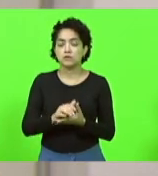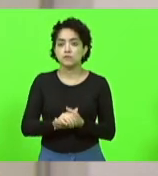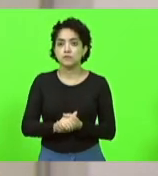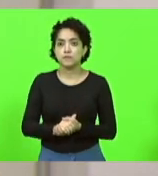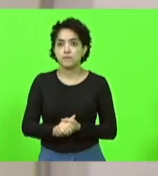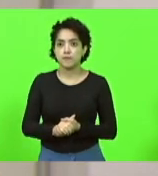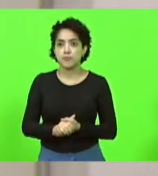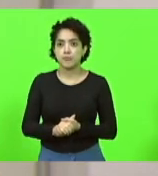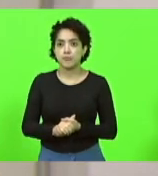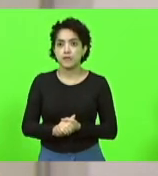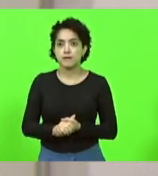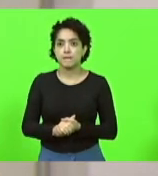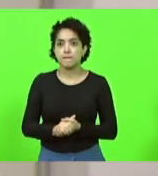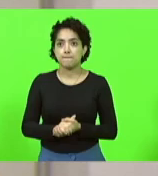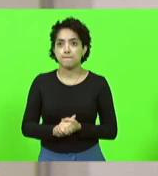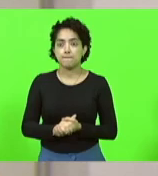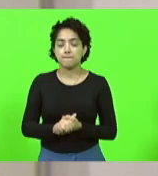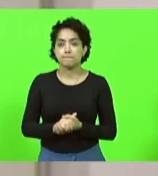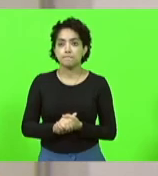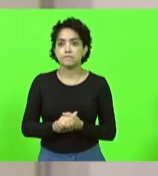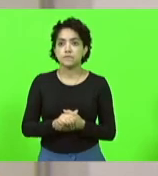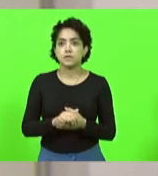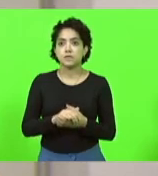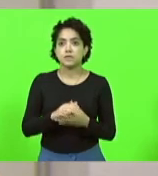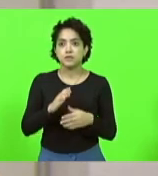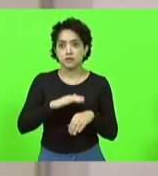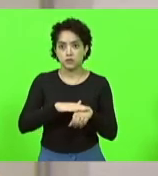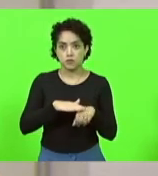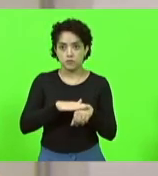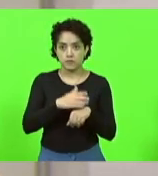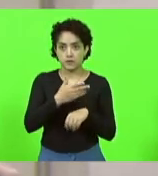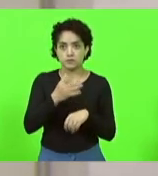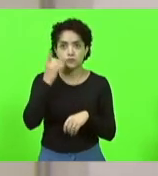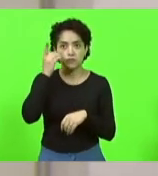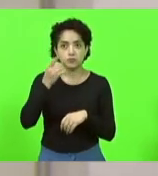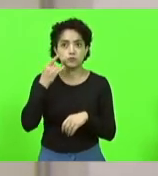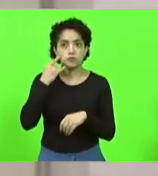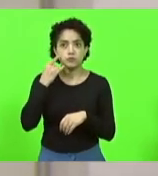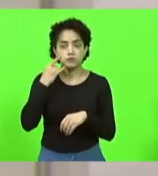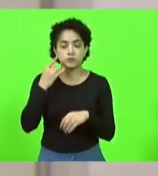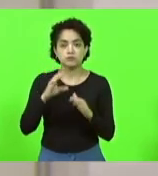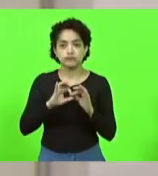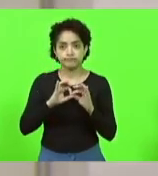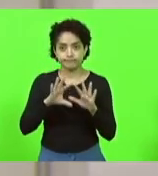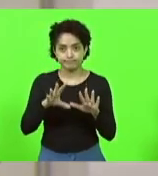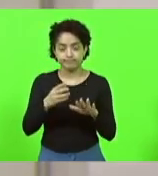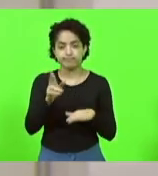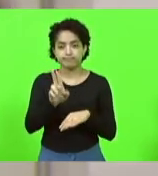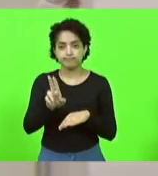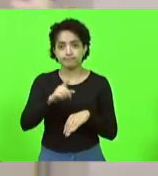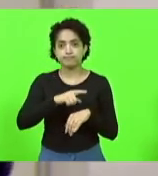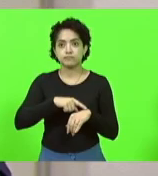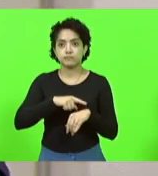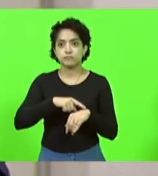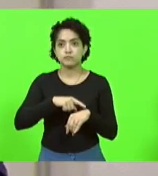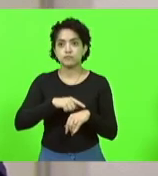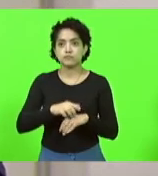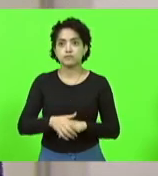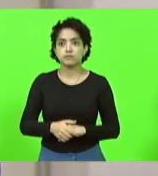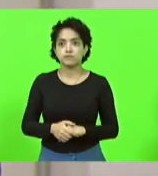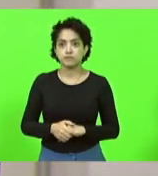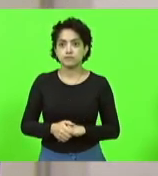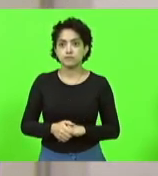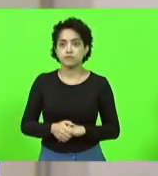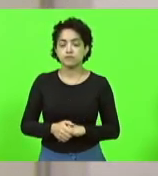em conversa com o deputado Mauro de Nadal, ele autorizou que o senhor fizesse até dar o quórum para a gente